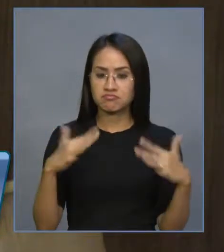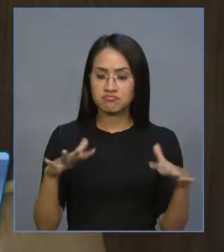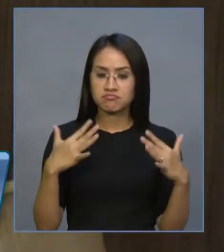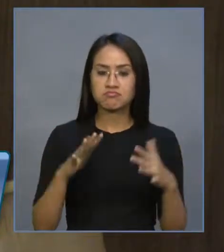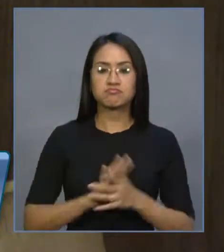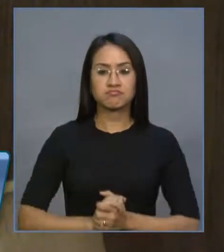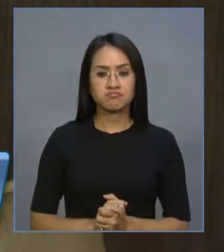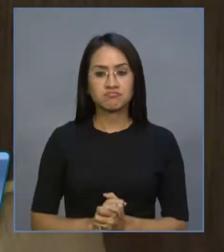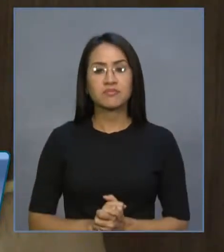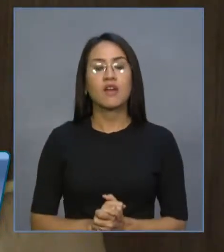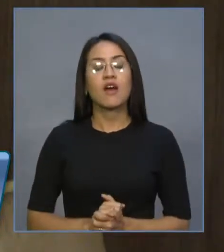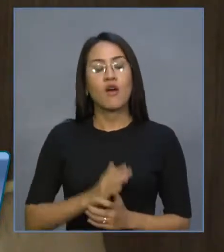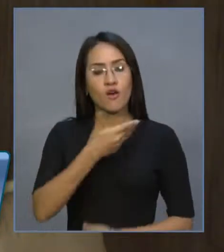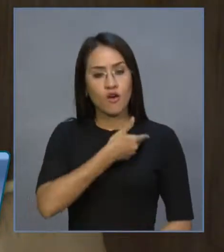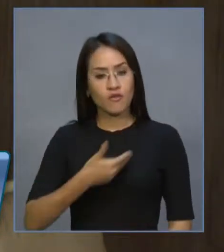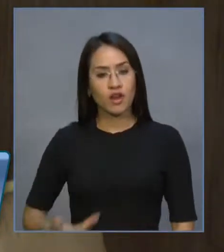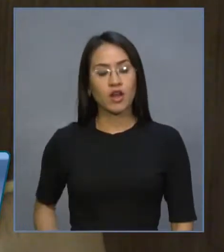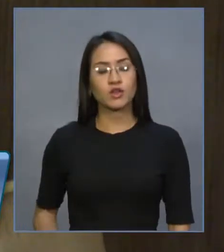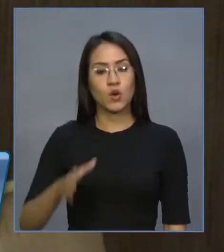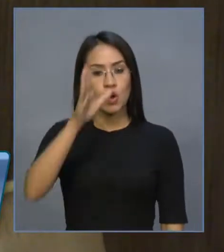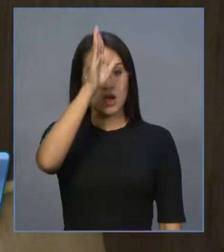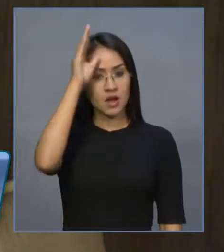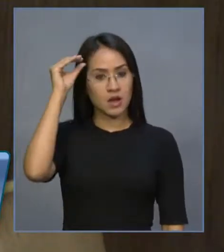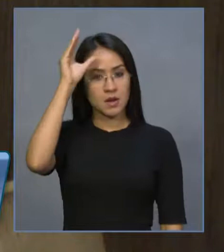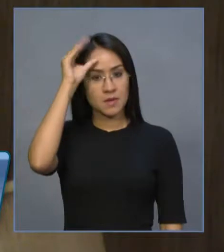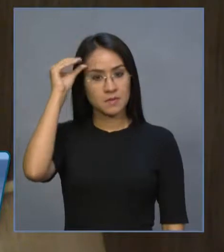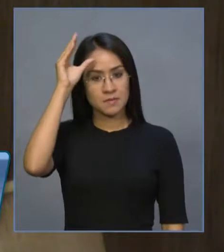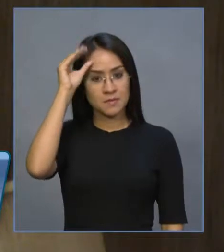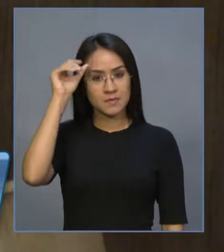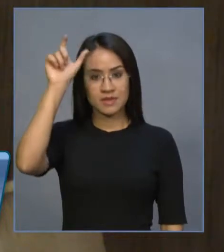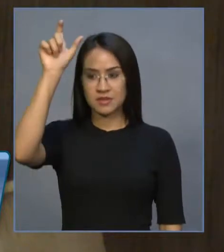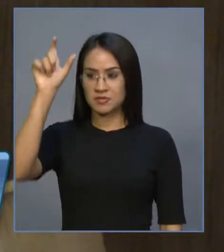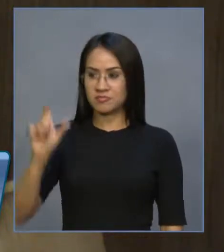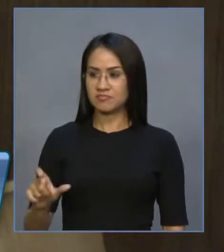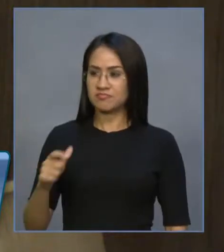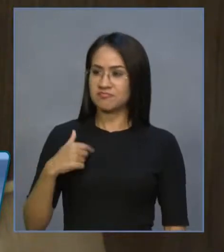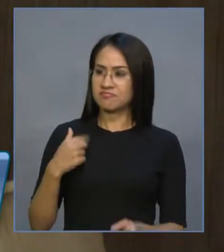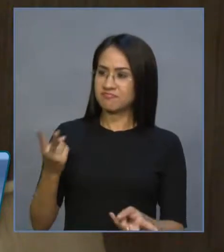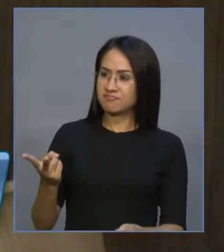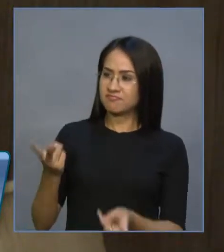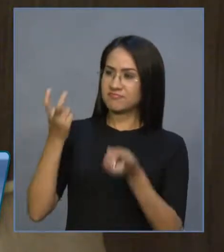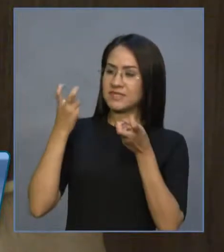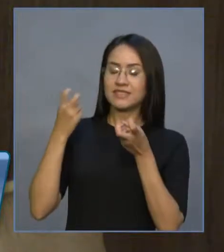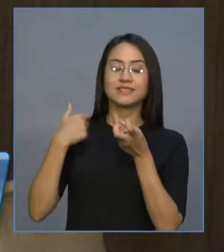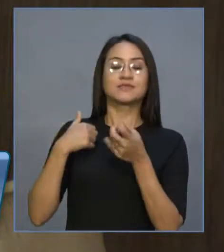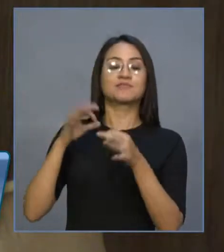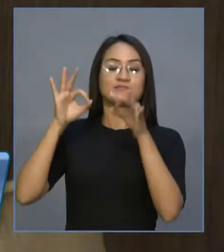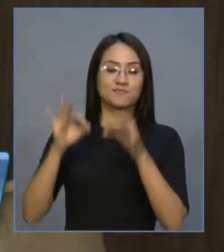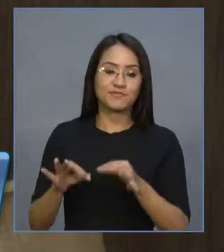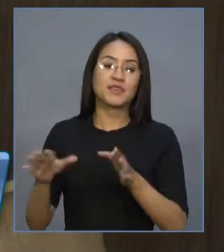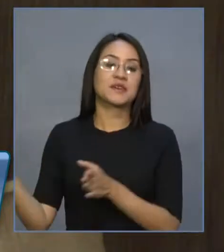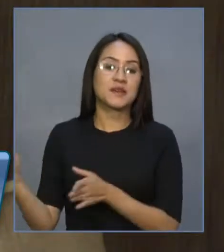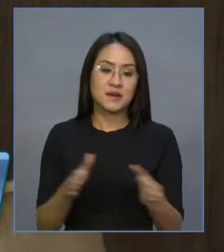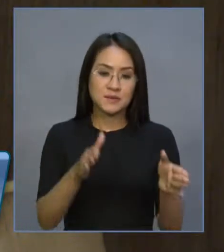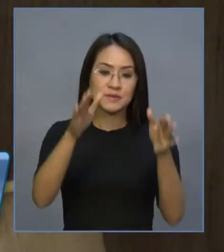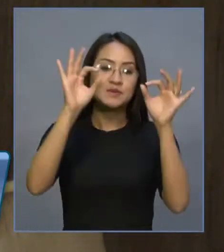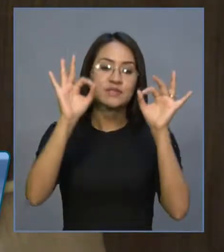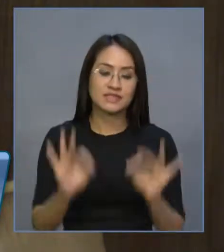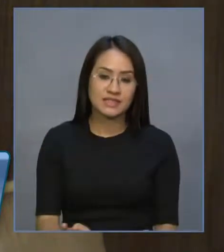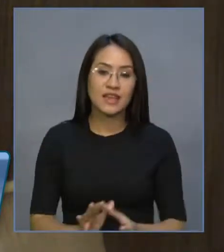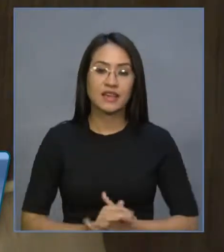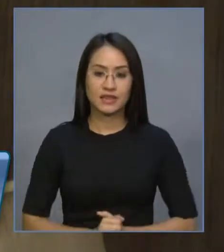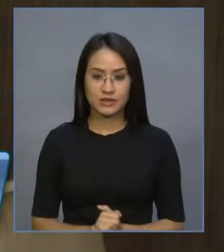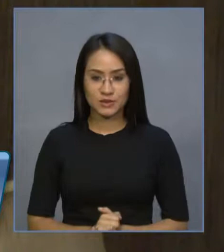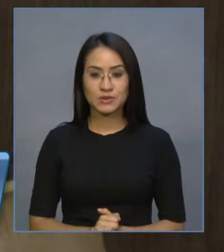governador Camilo Santana nos dá a certeza que nós estamos apenas começando um ciclo,